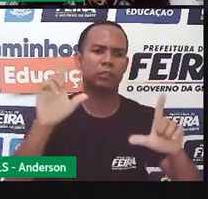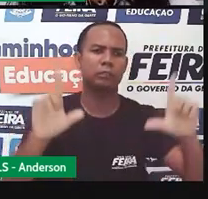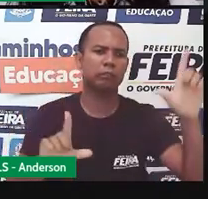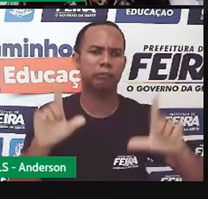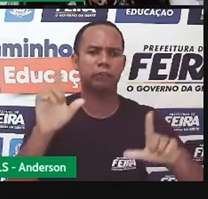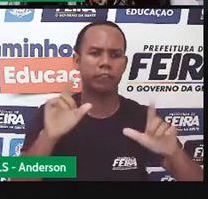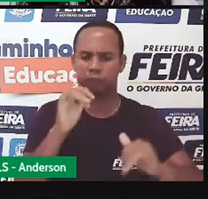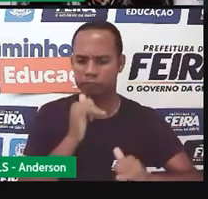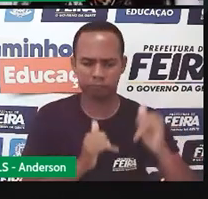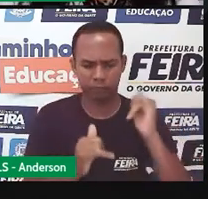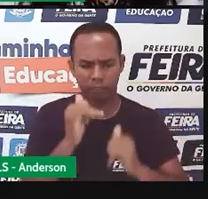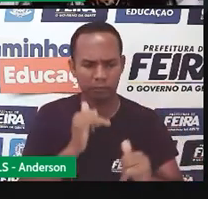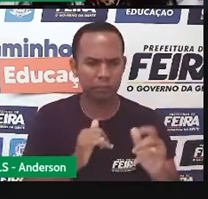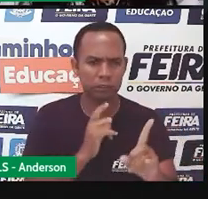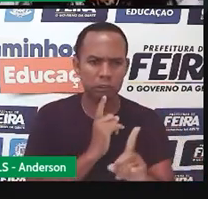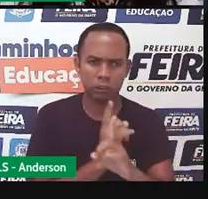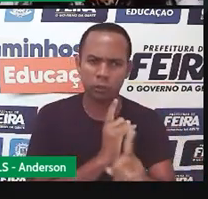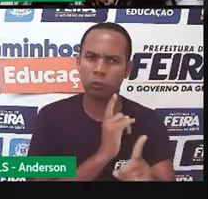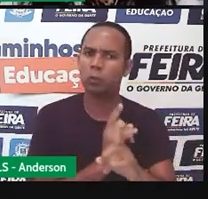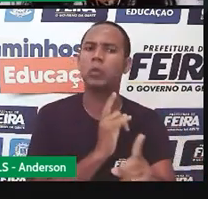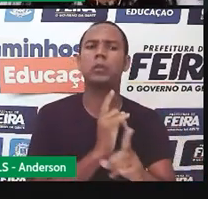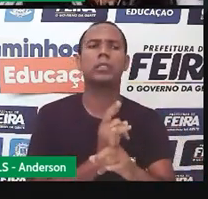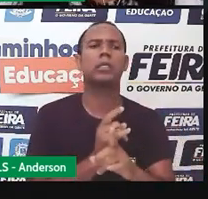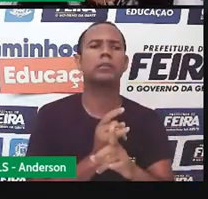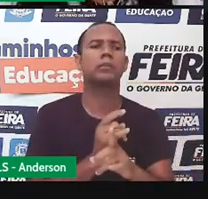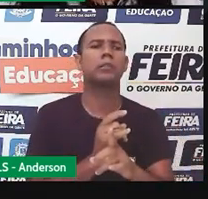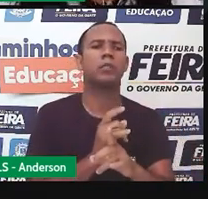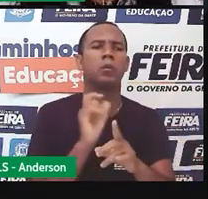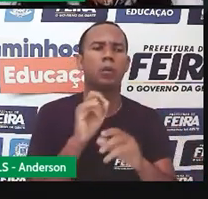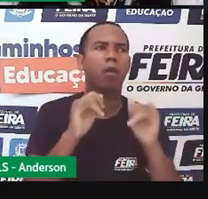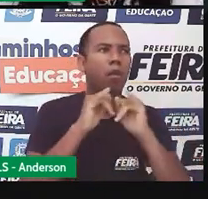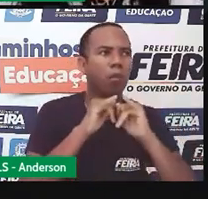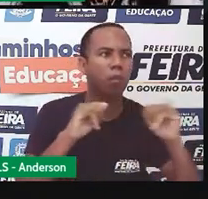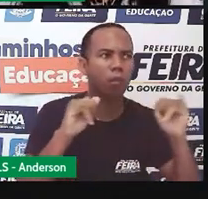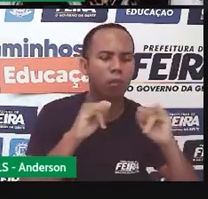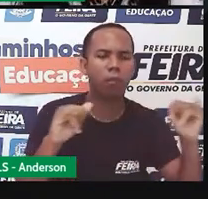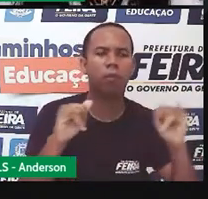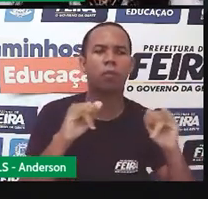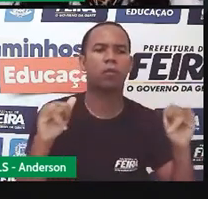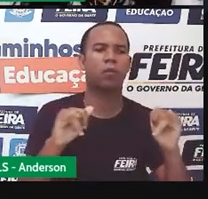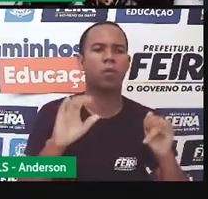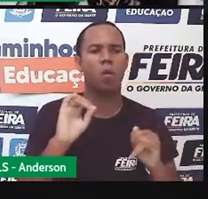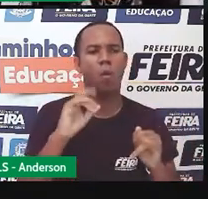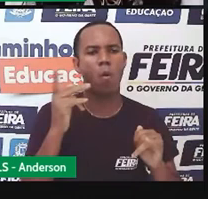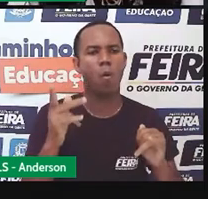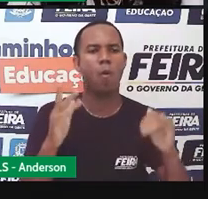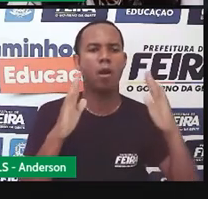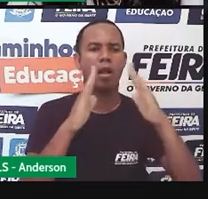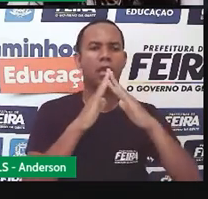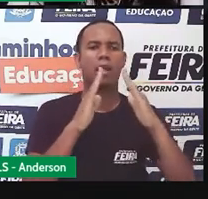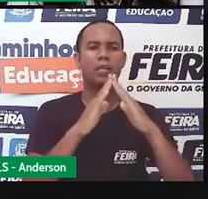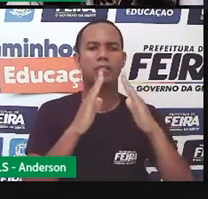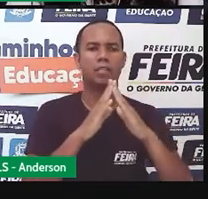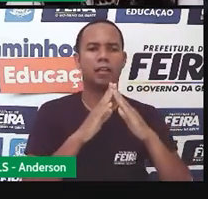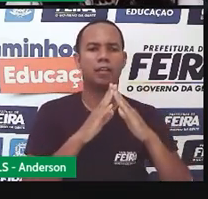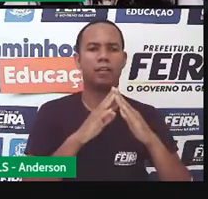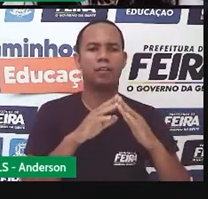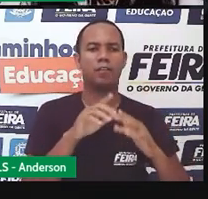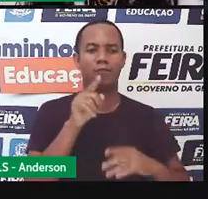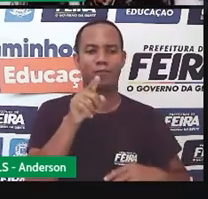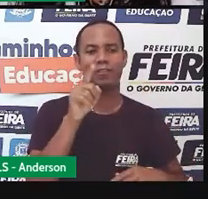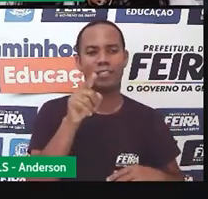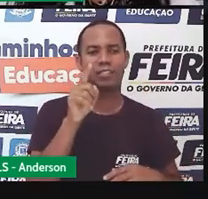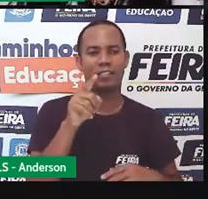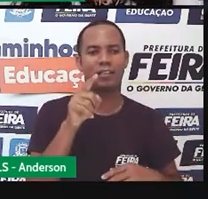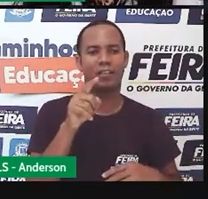internet. Em todo lugar, até mesmo dentro da sua casa, você fica informado